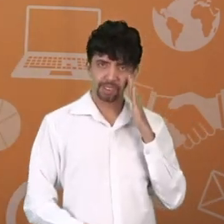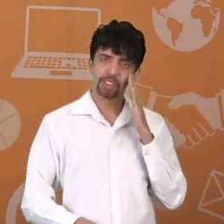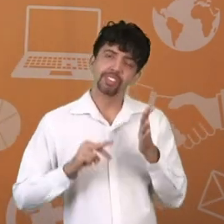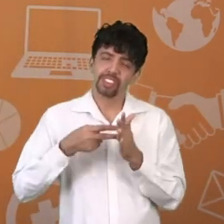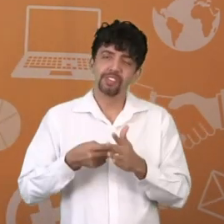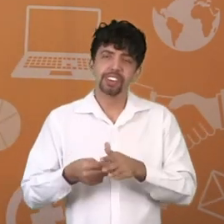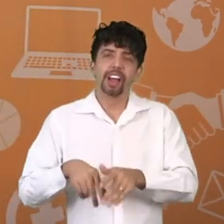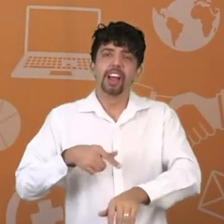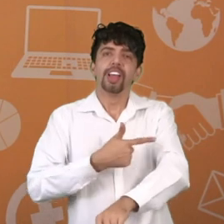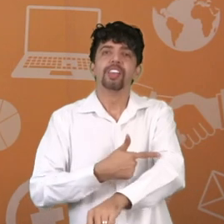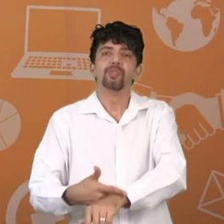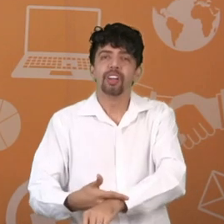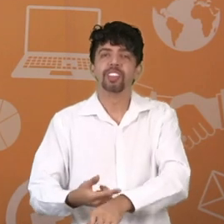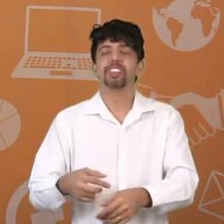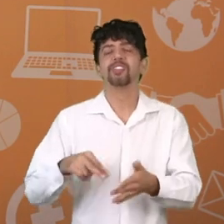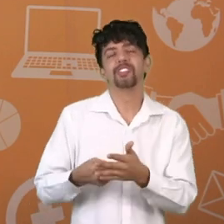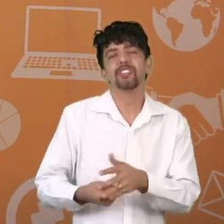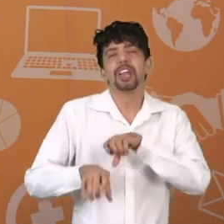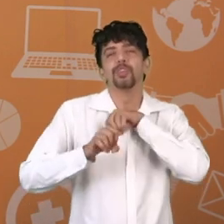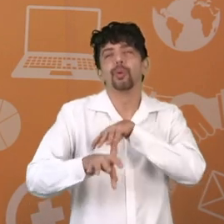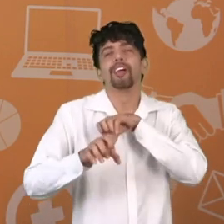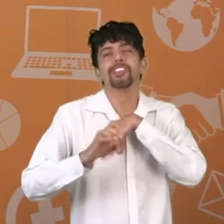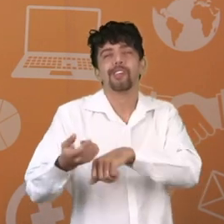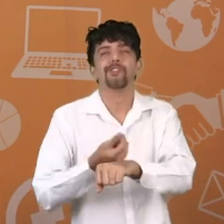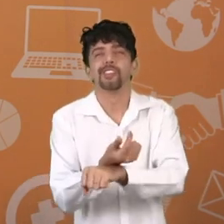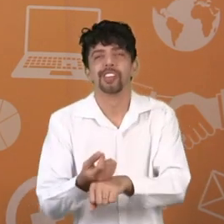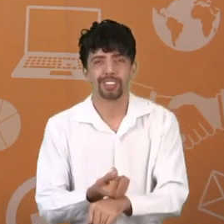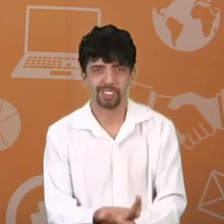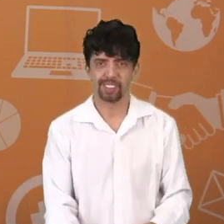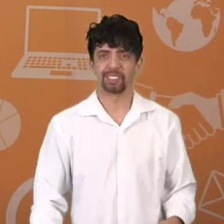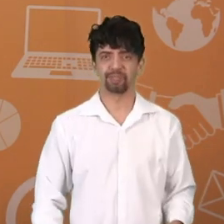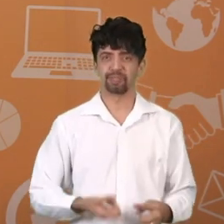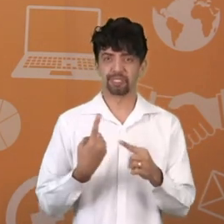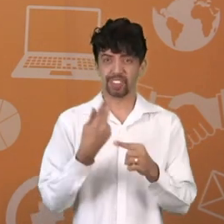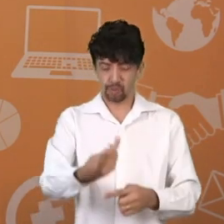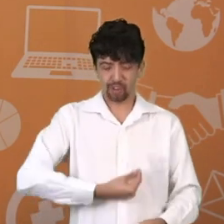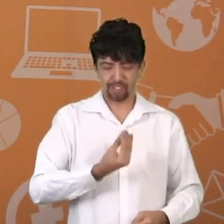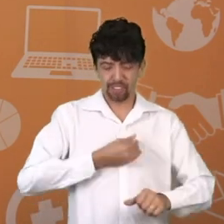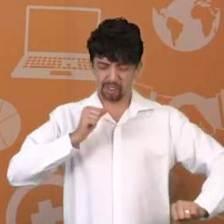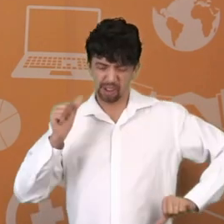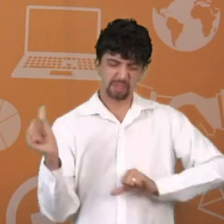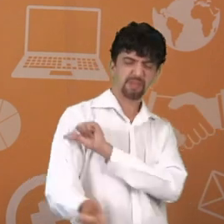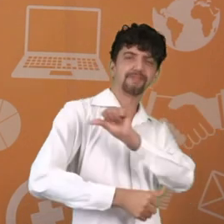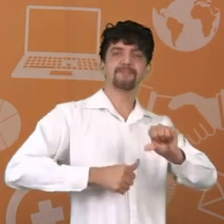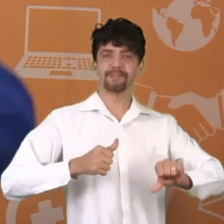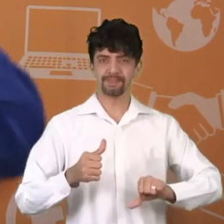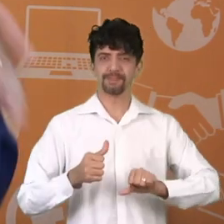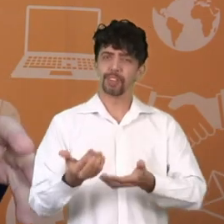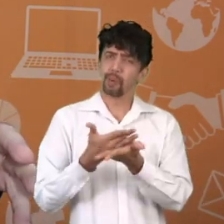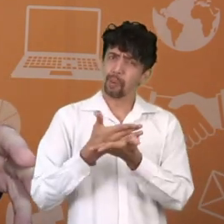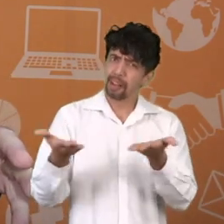Eu fico muito orgulhoso de ter o canal de Reira Vista, porque ele tem transformado vidas. Comece agora.